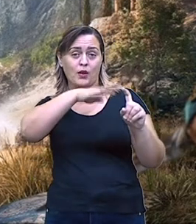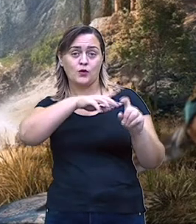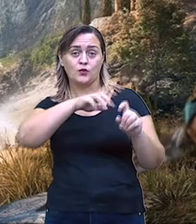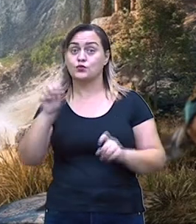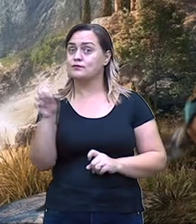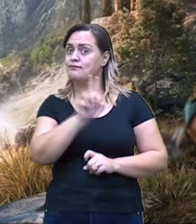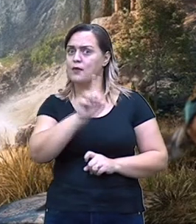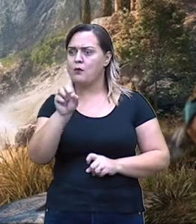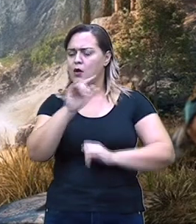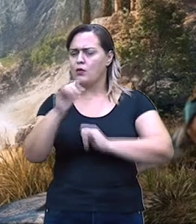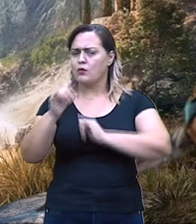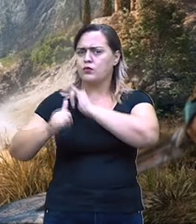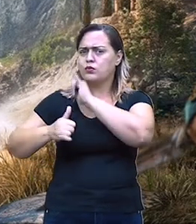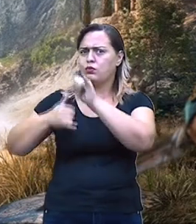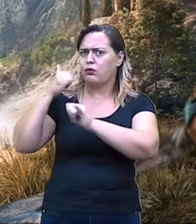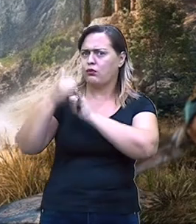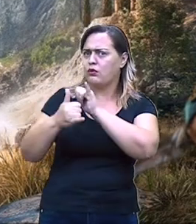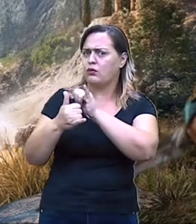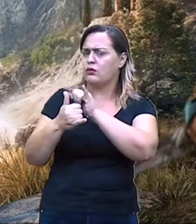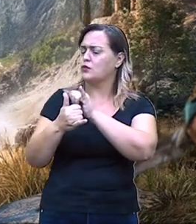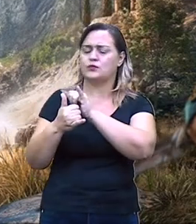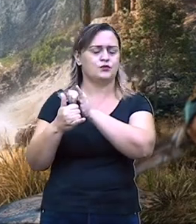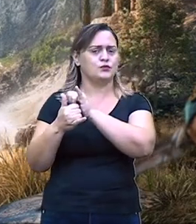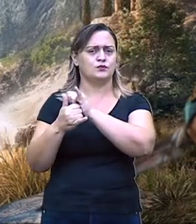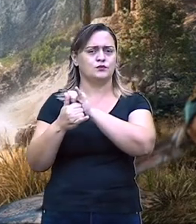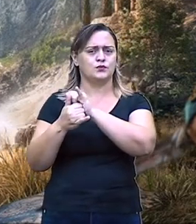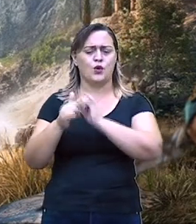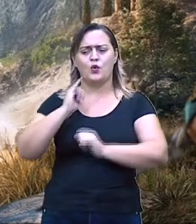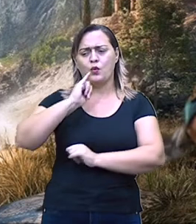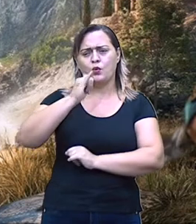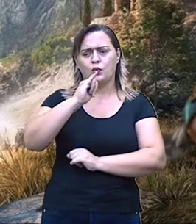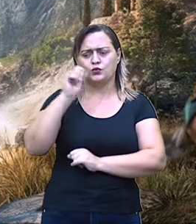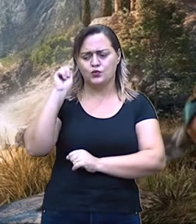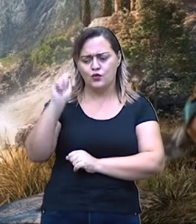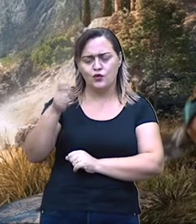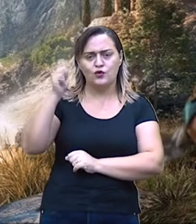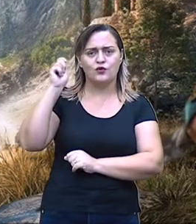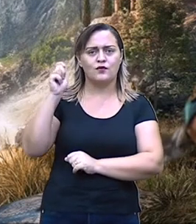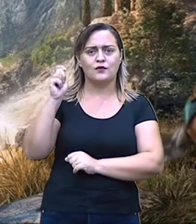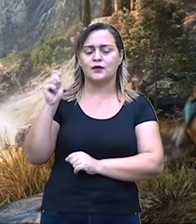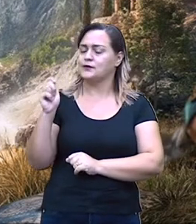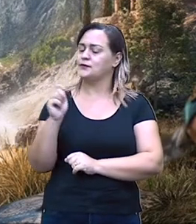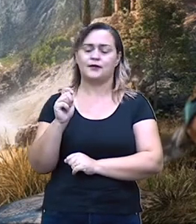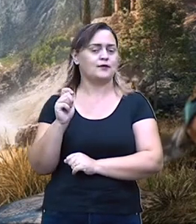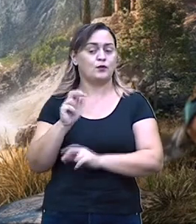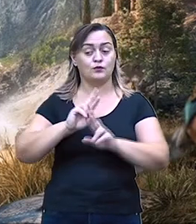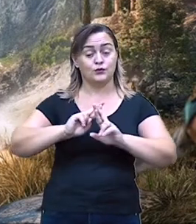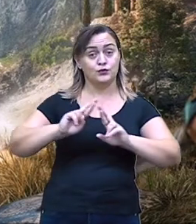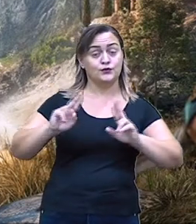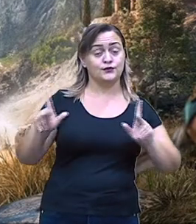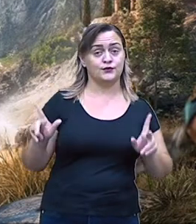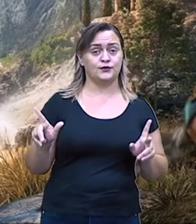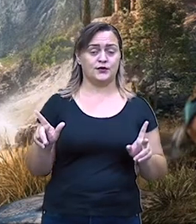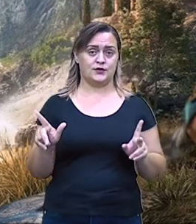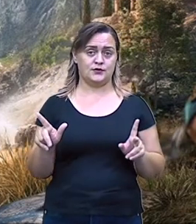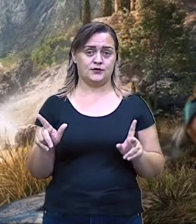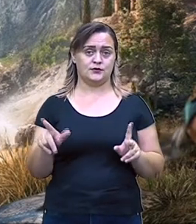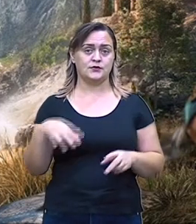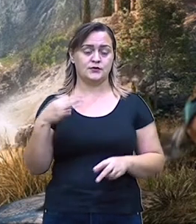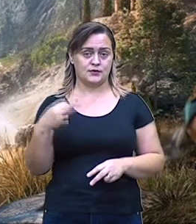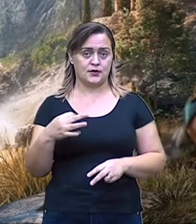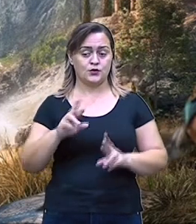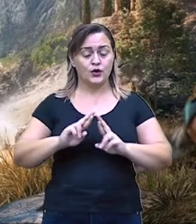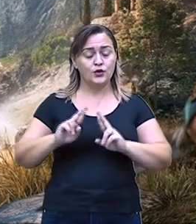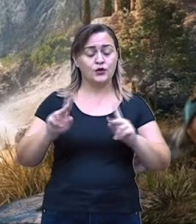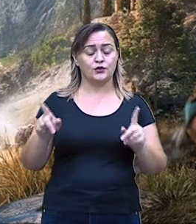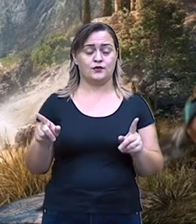lenda. Mas a própria verdade, né? Para aqueles que compartilham esse tipo aí de conhecimento, tá?